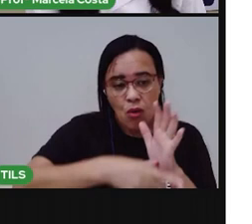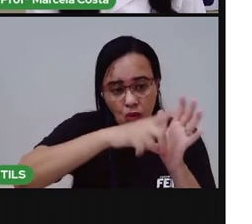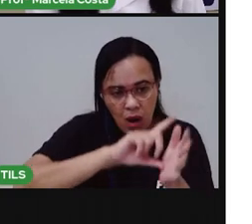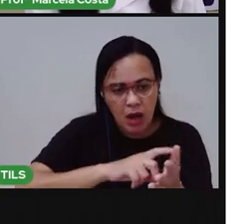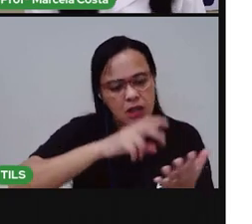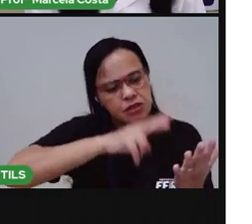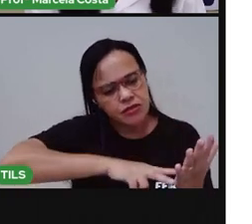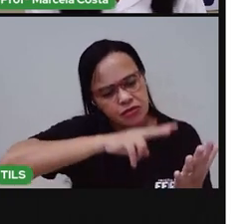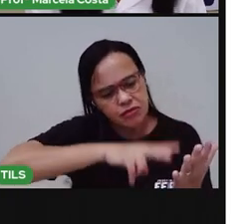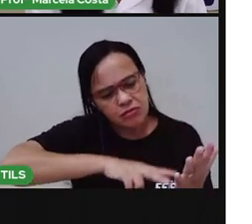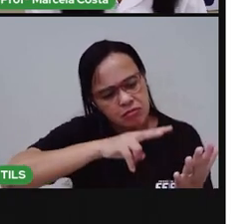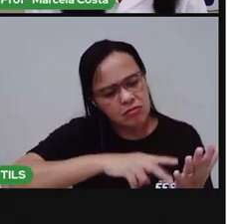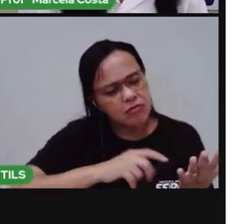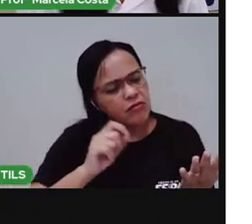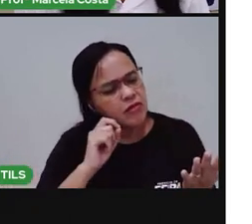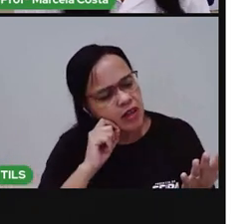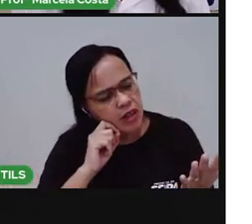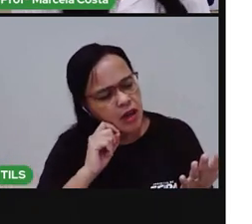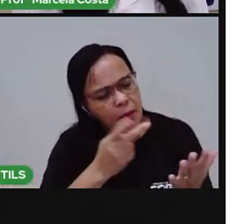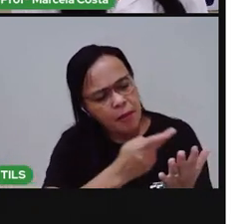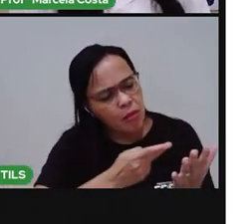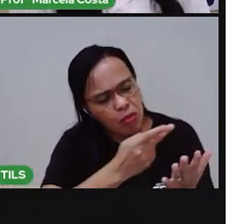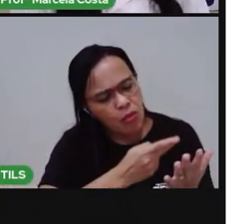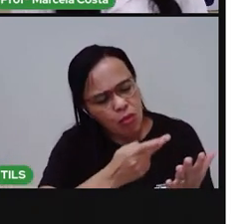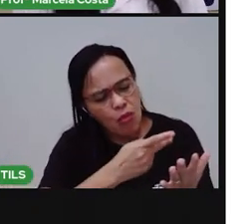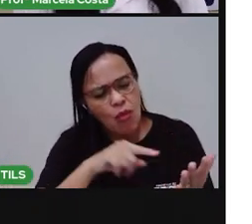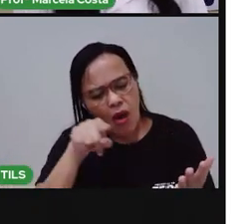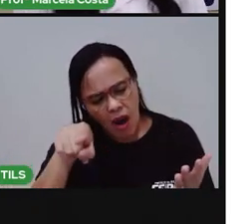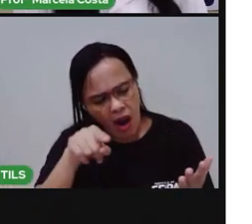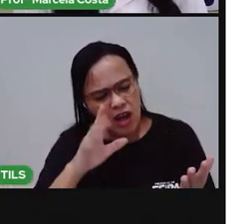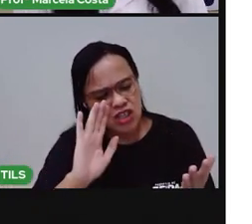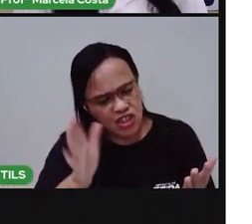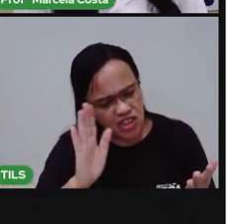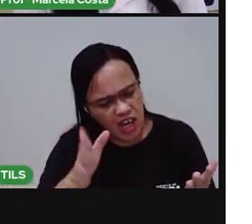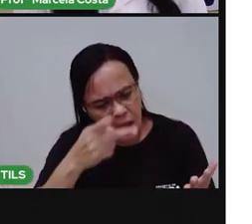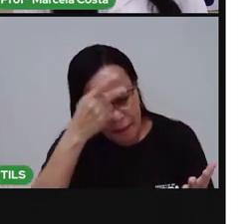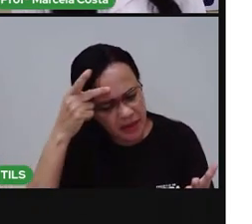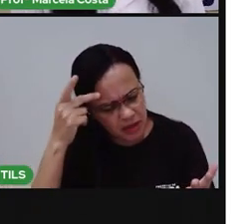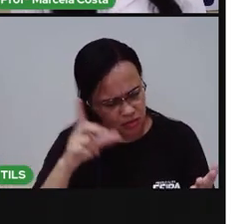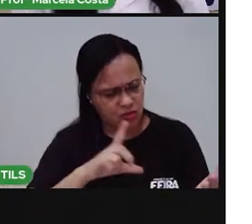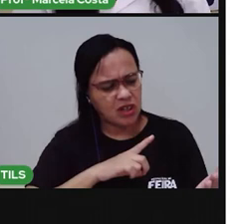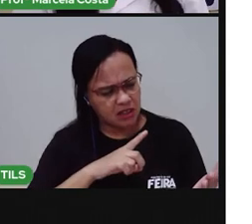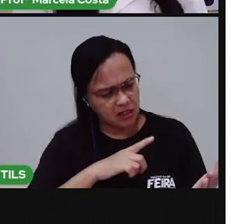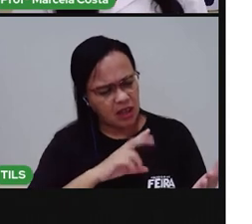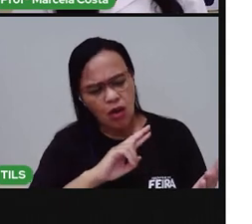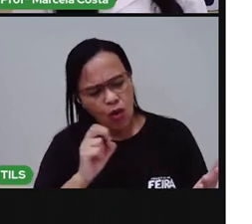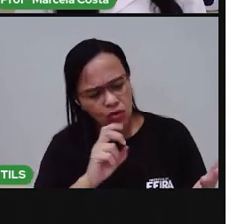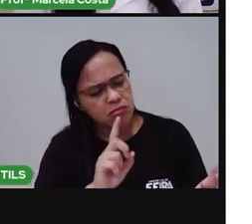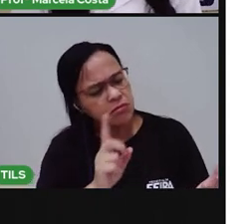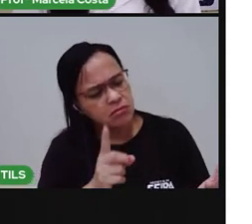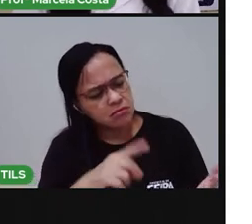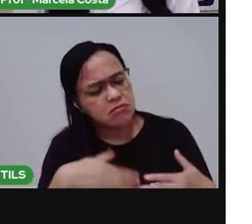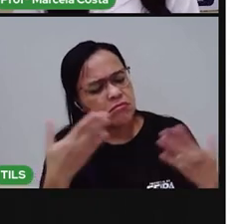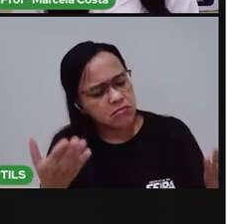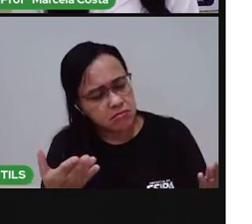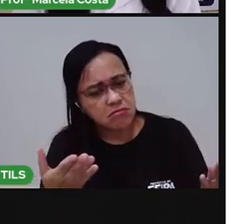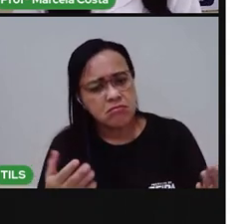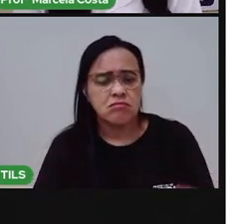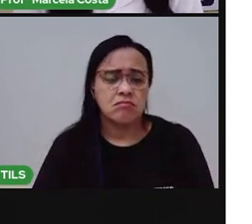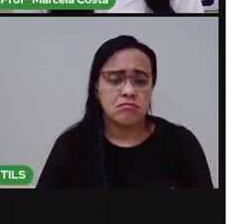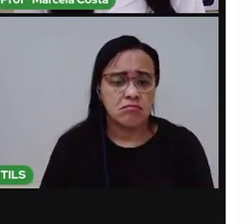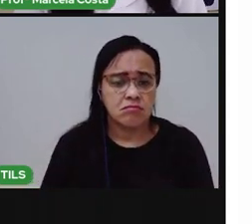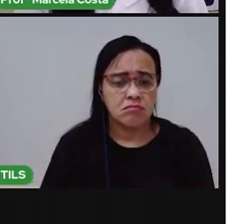Você também pode contribuir alimentando os animais que estão na rua. Você pode, se a sua família